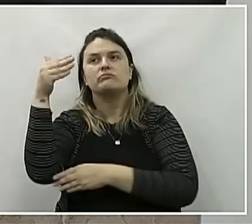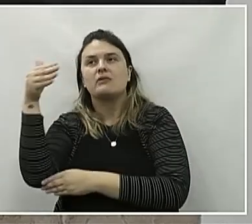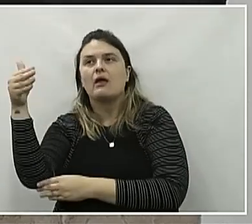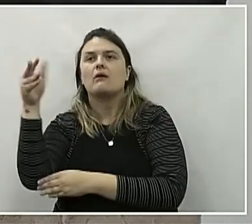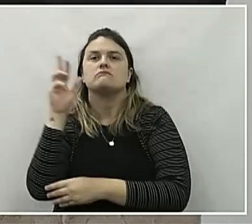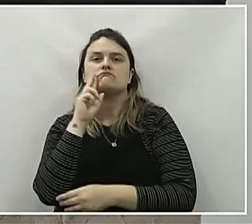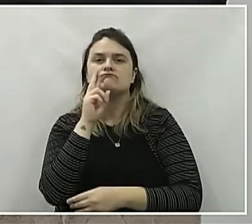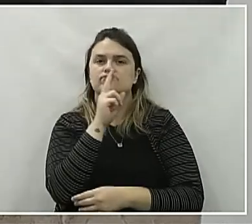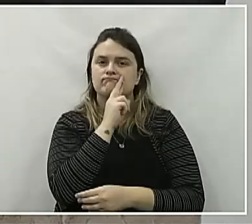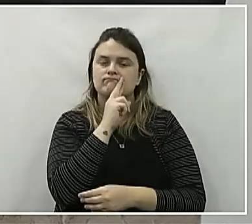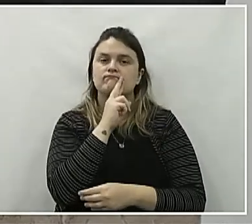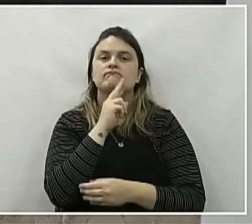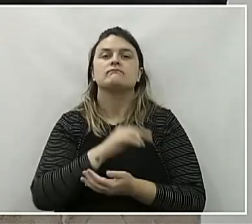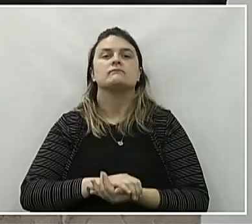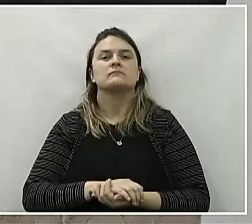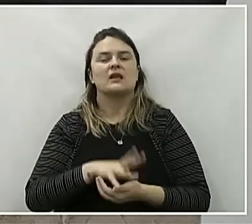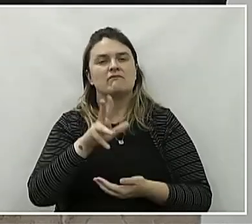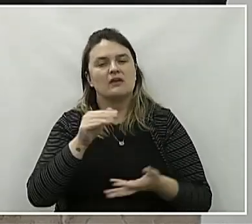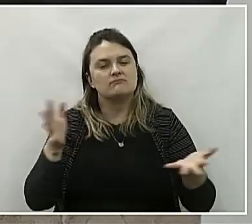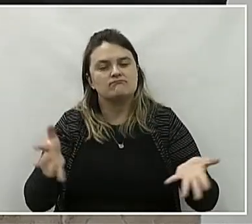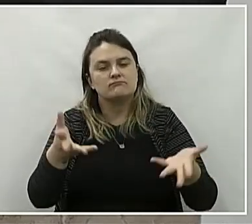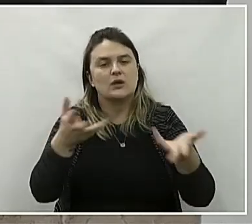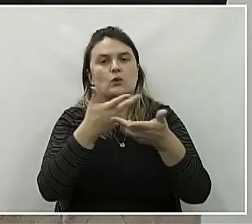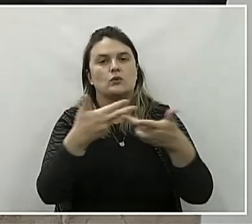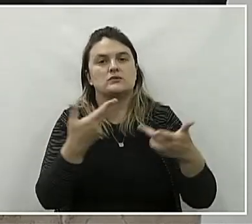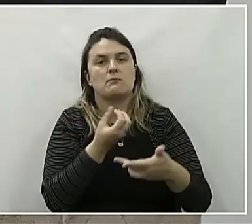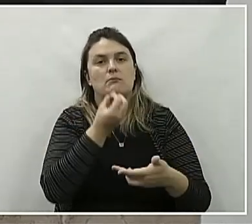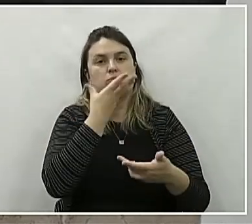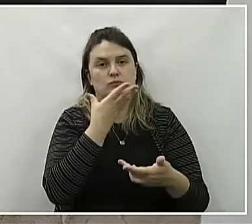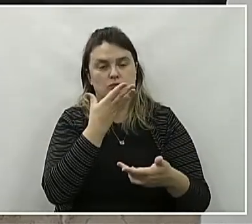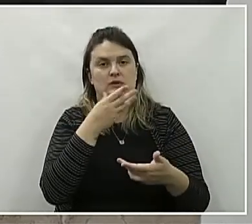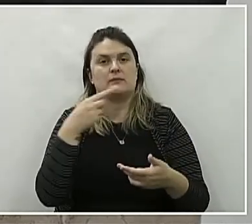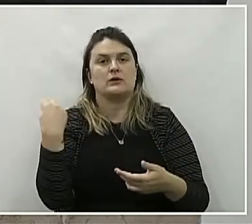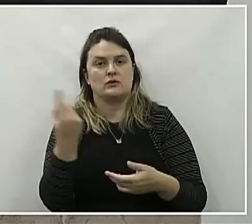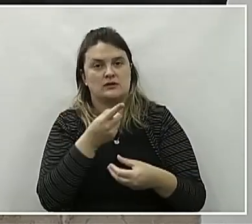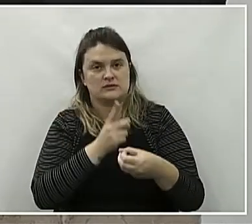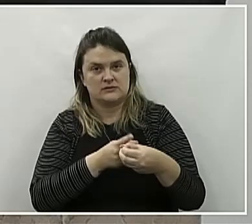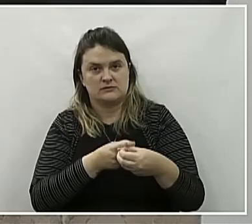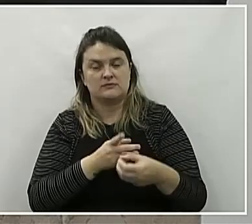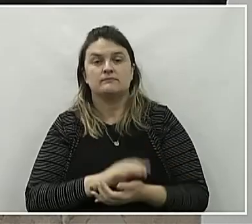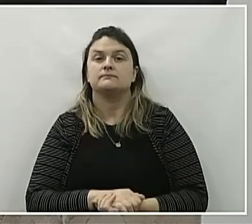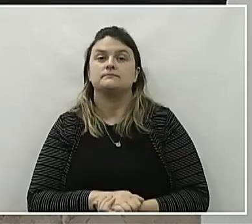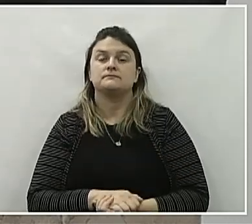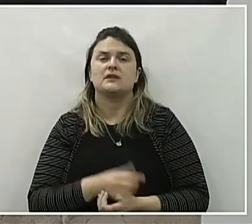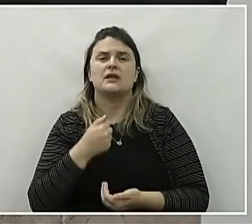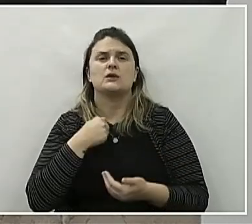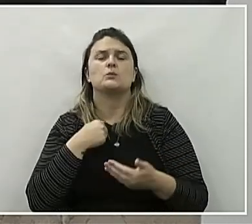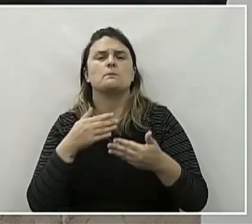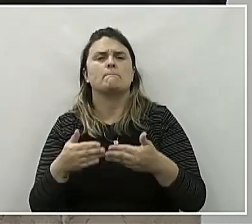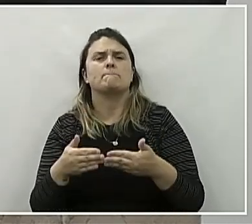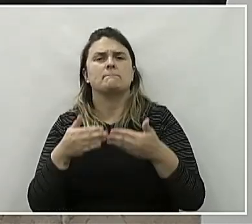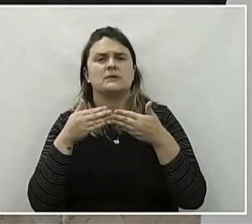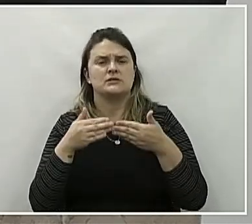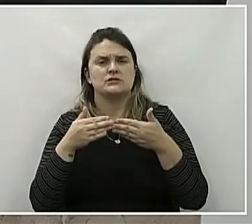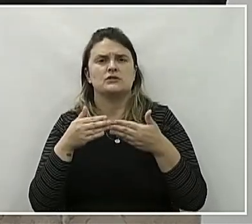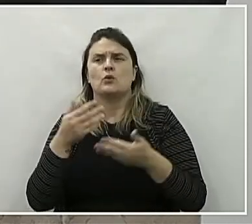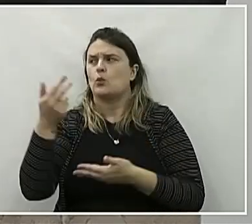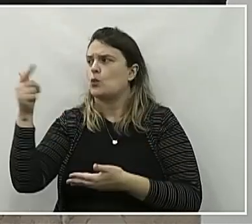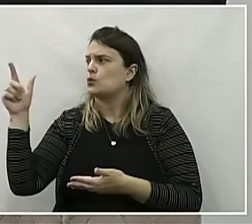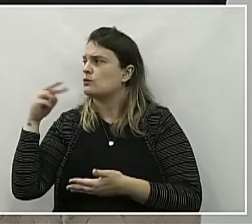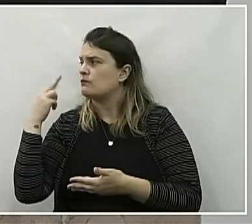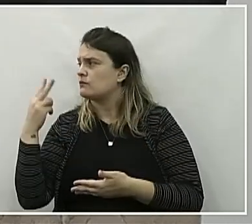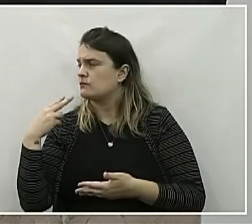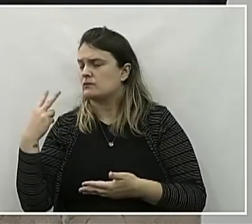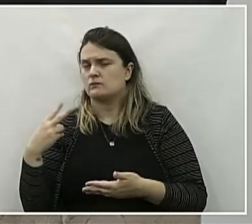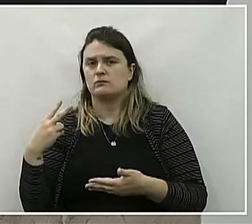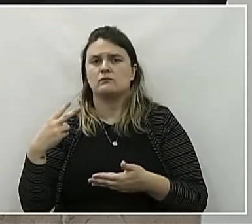restaurante, só trará benefícios para a nossa cidade. Daí peço que colegas vereadores, né,